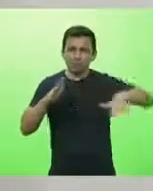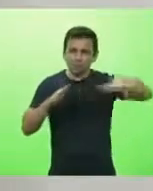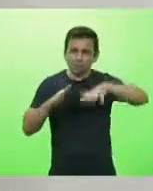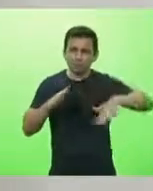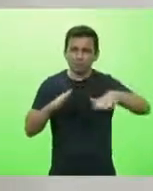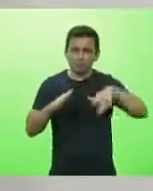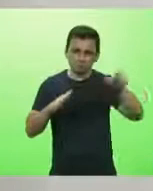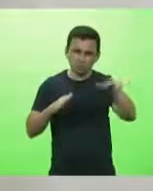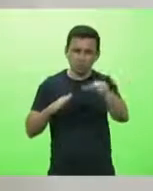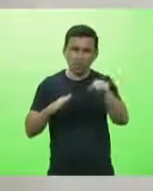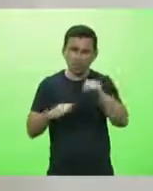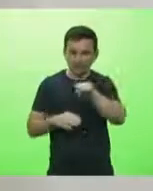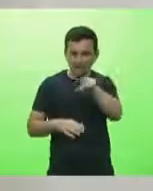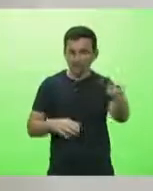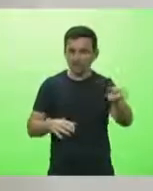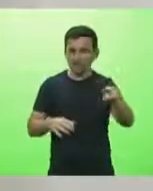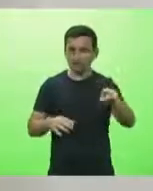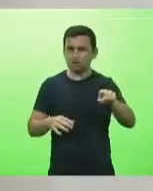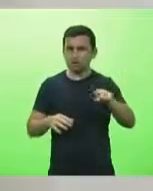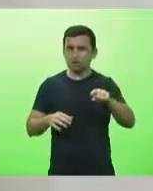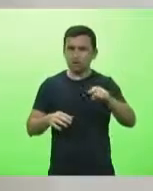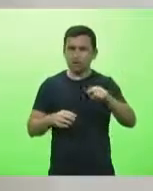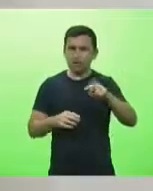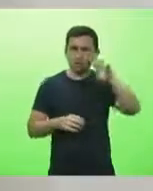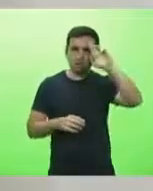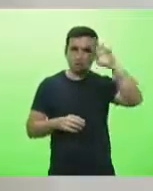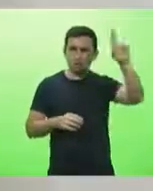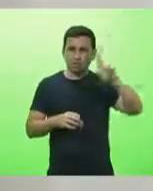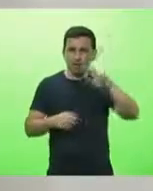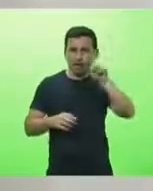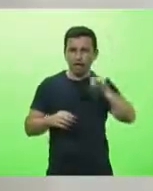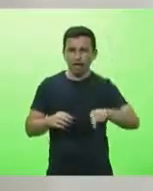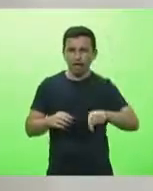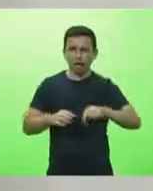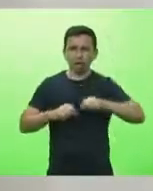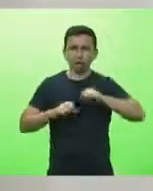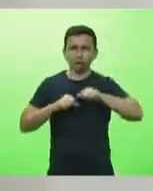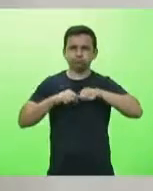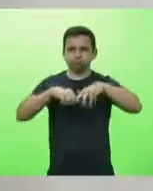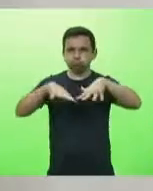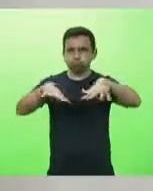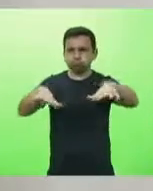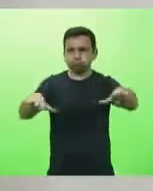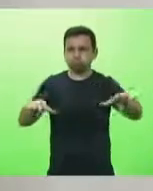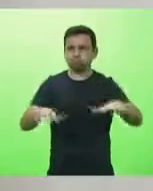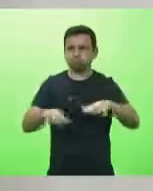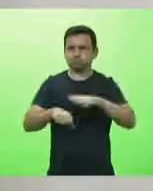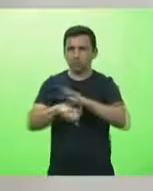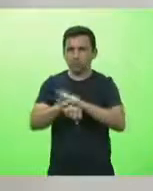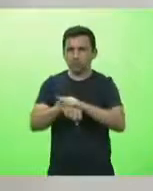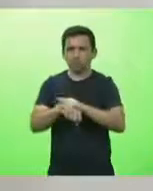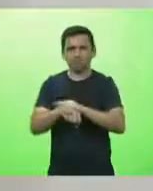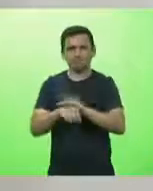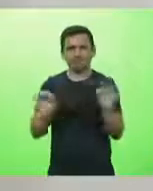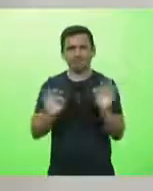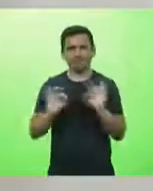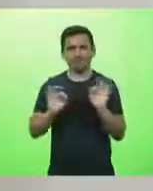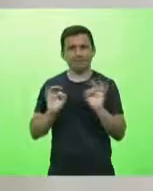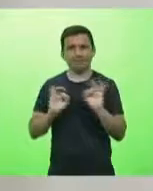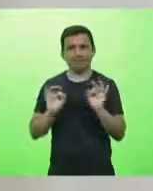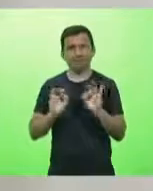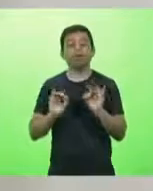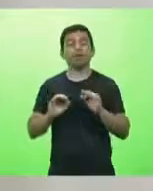contaminam a população, eles não são responsáveis pela contaminação. Esses agentes indutores do desenvolvimento social e econômico, que são os